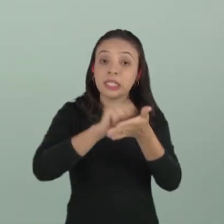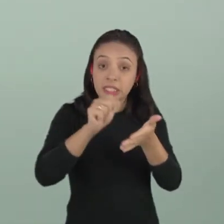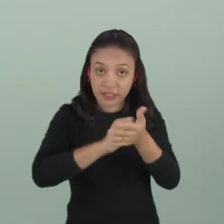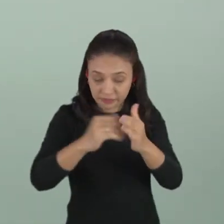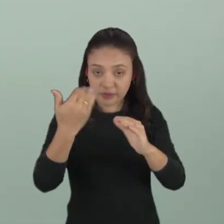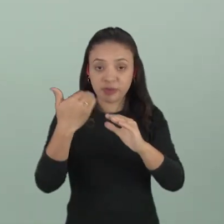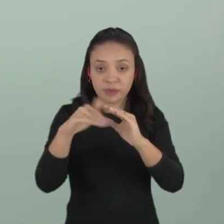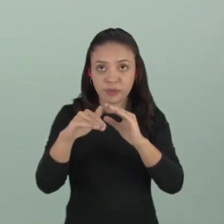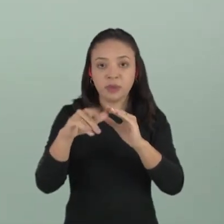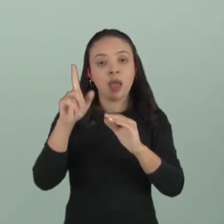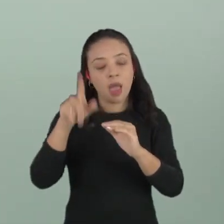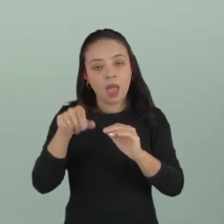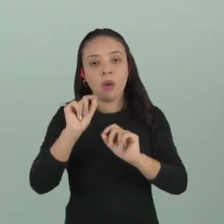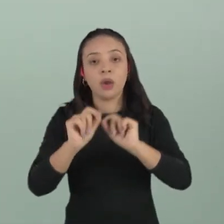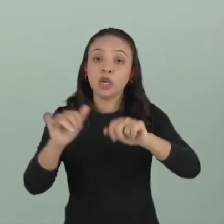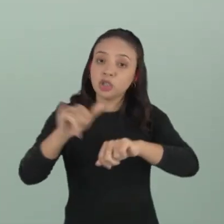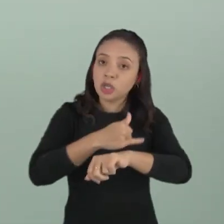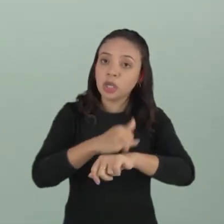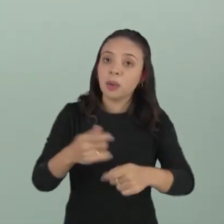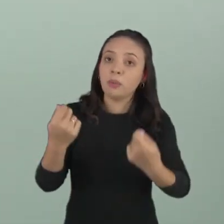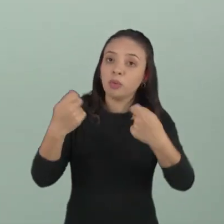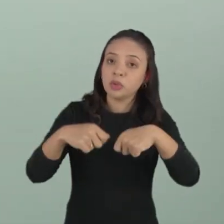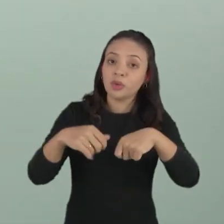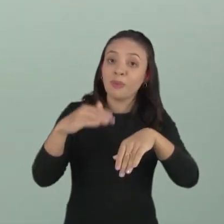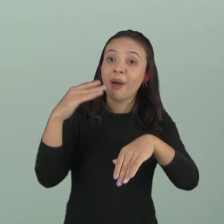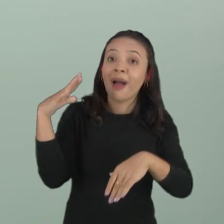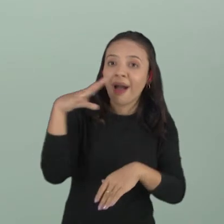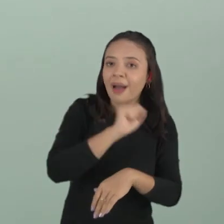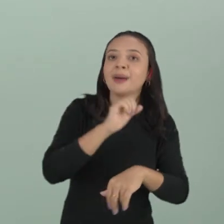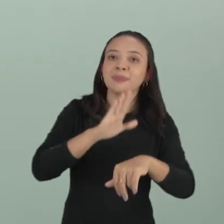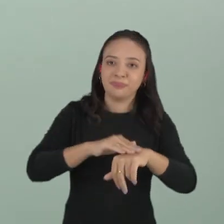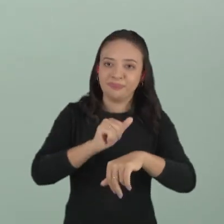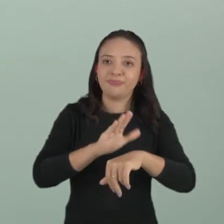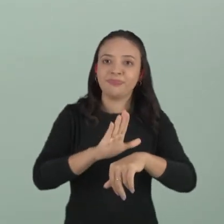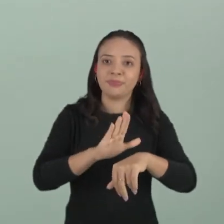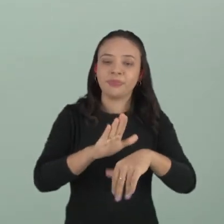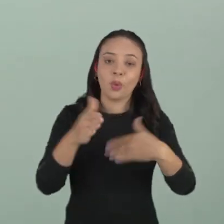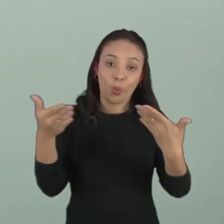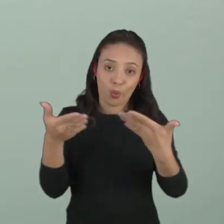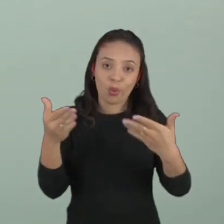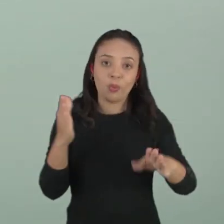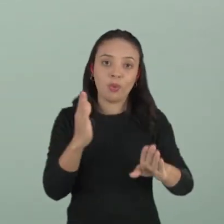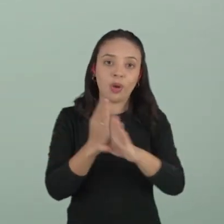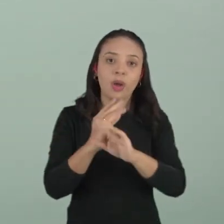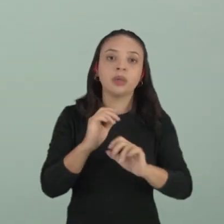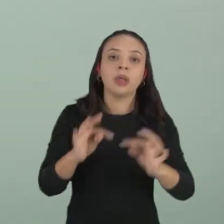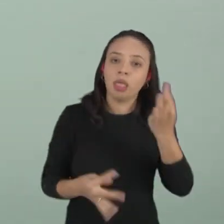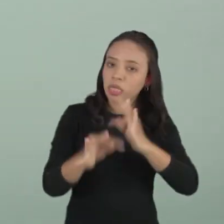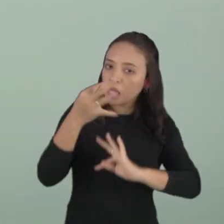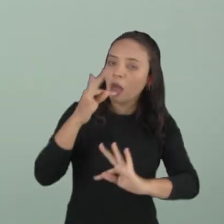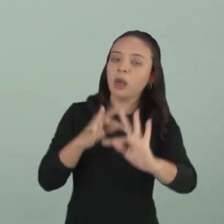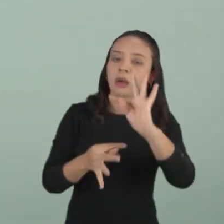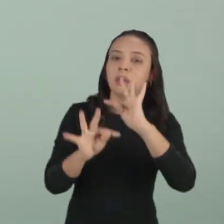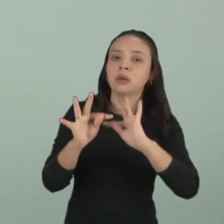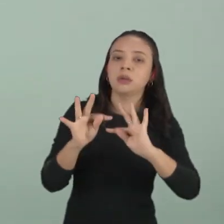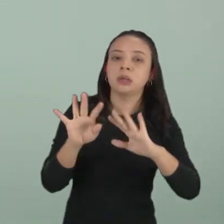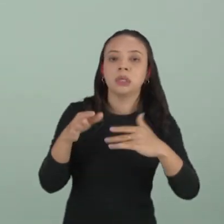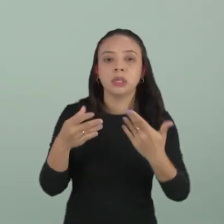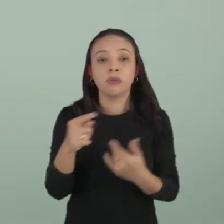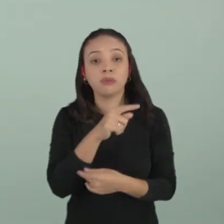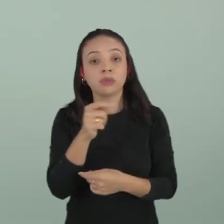também, já que é a forma como utilizamos de maneira mais rápida, né? Hoje, por conta da tecnologia, você